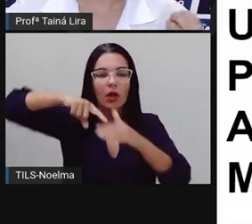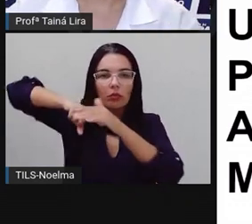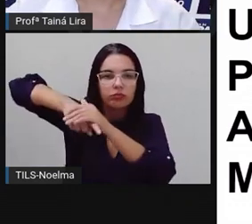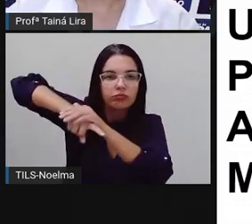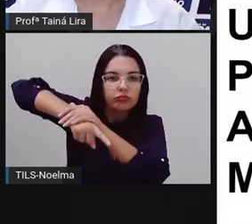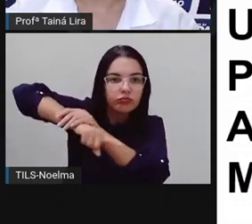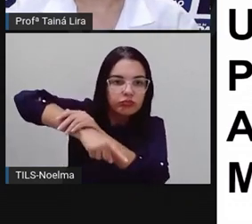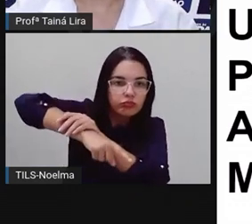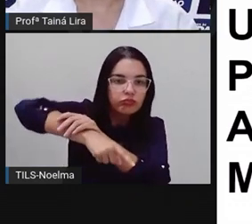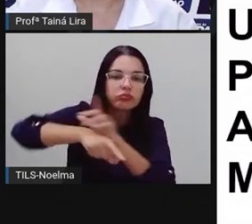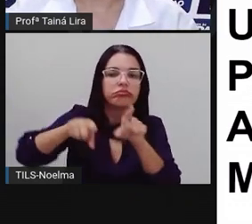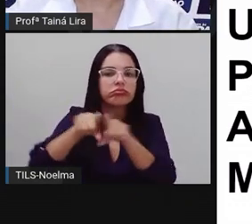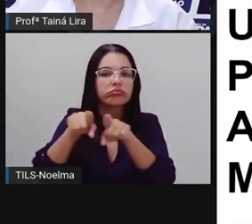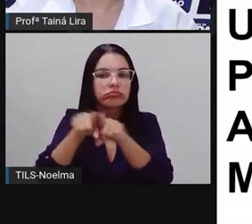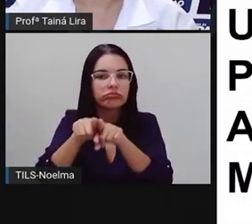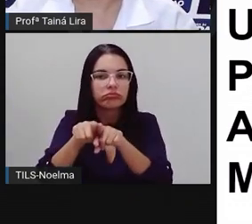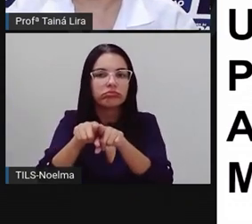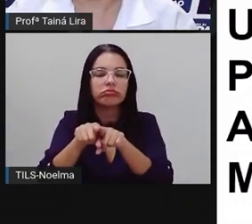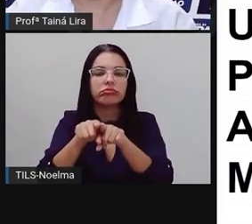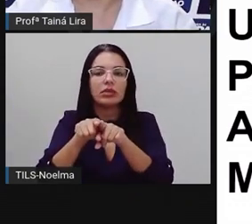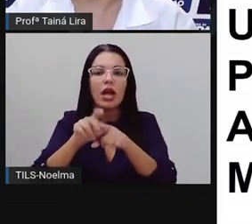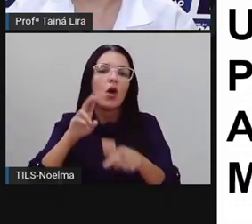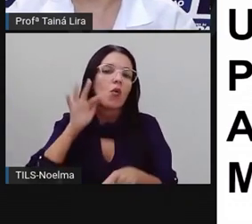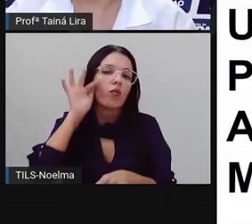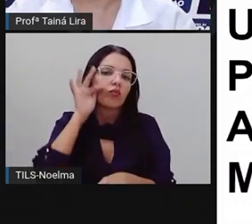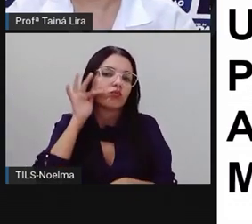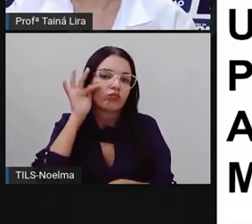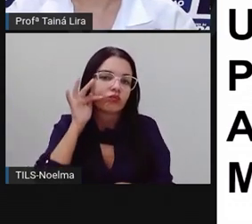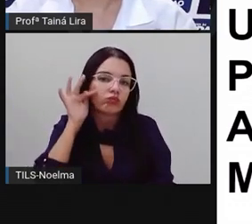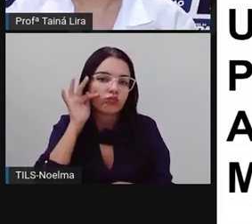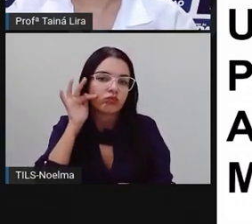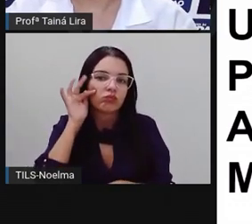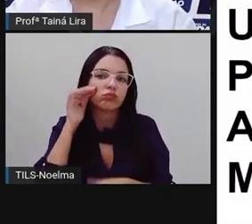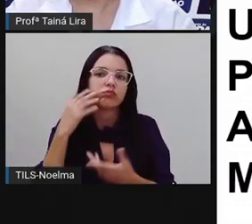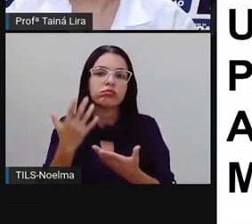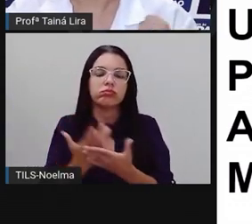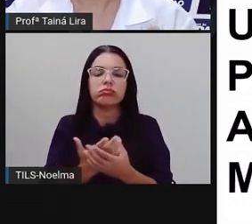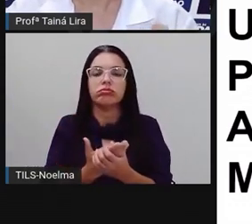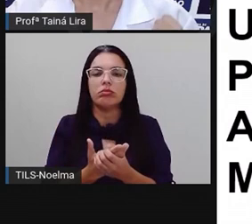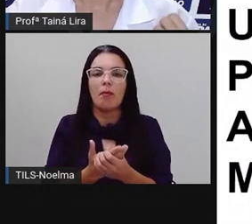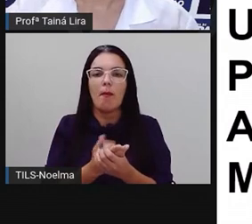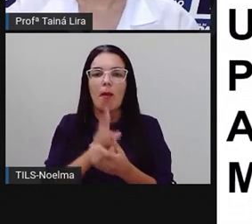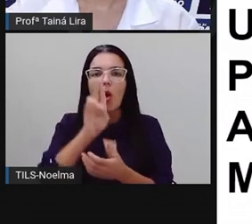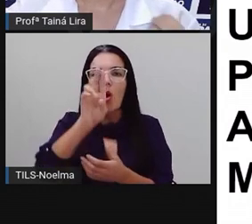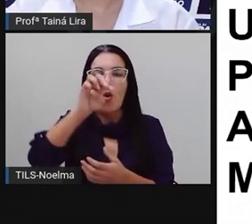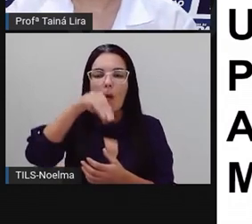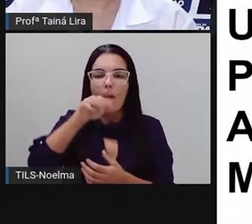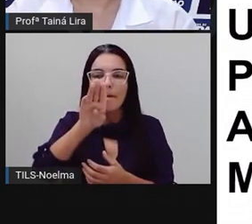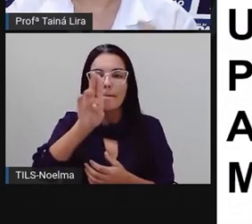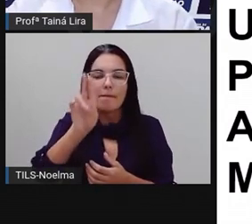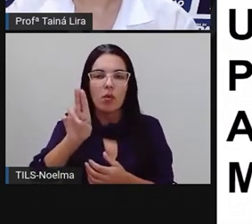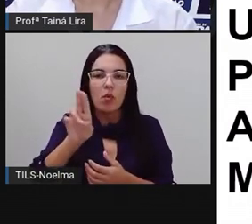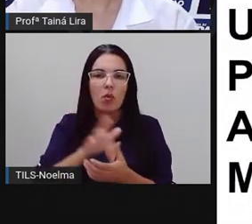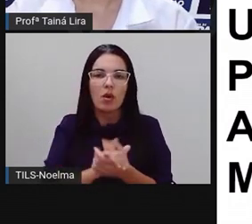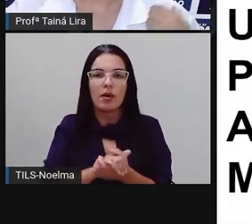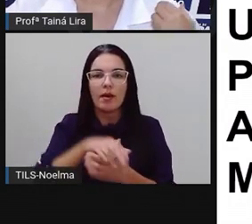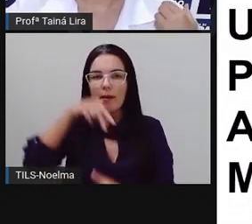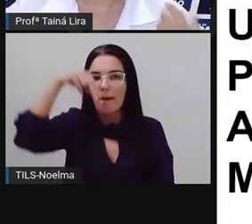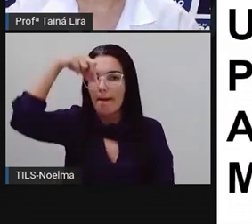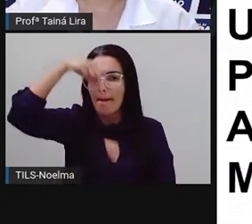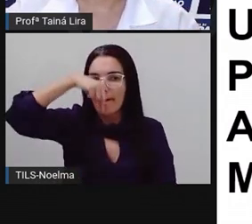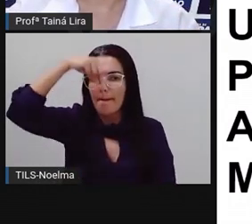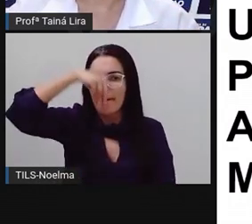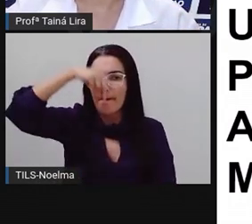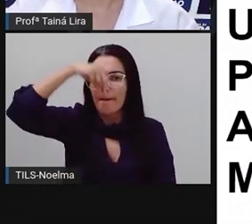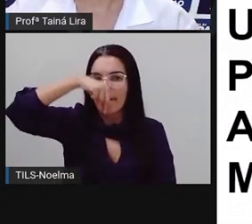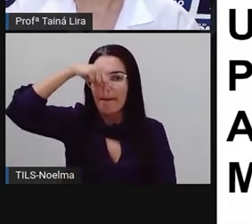Sílaba forte também, ó. Umbu. Olha lá. Umbu. Peru. Ó. Sílaba